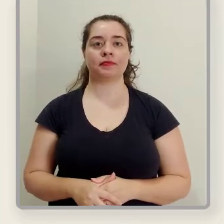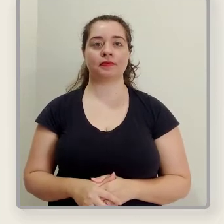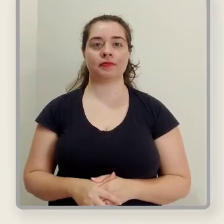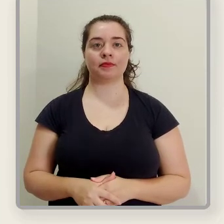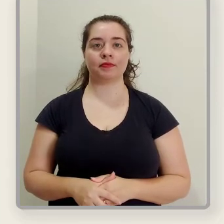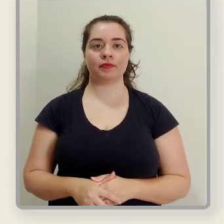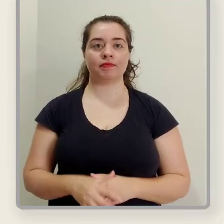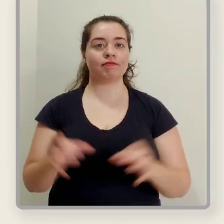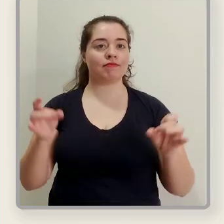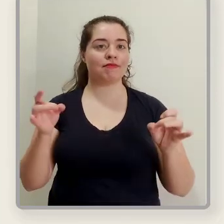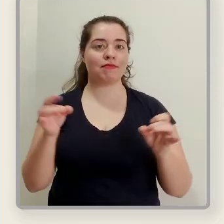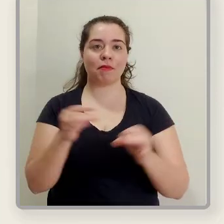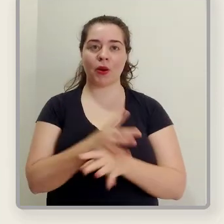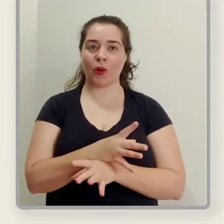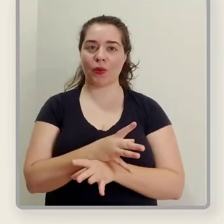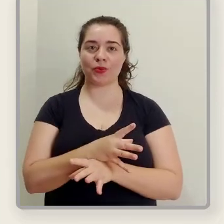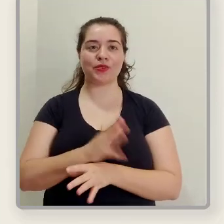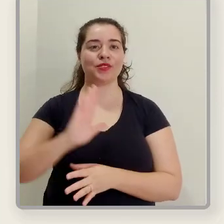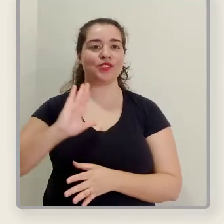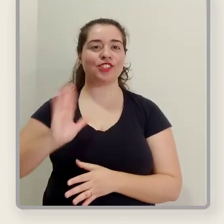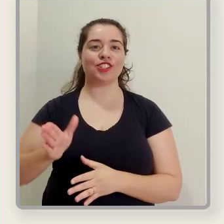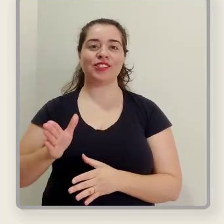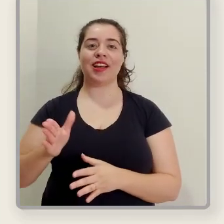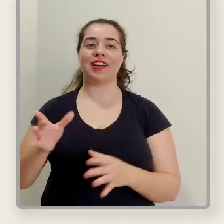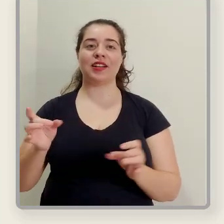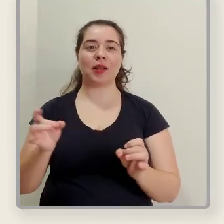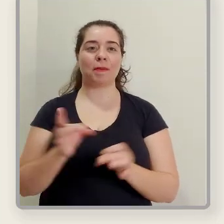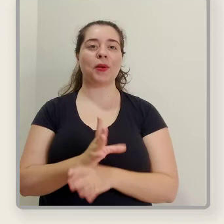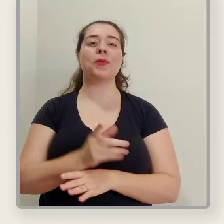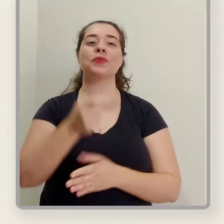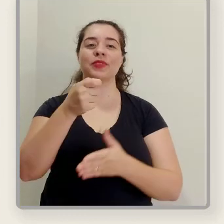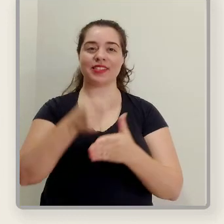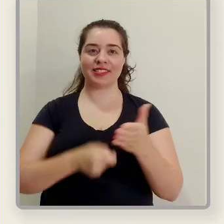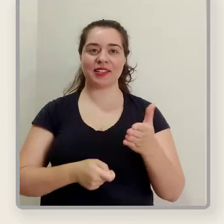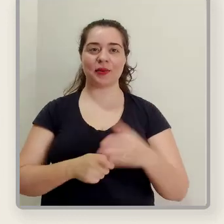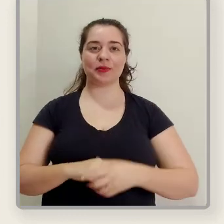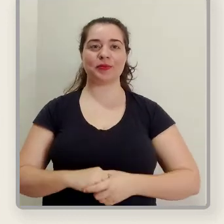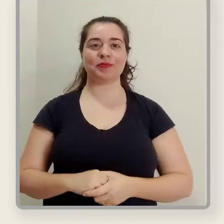Pronto. O certificado digital foi assinado com sucesso.